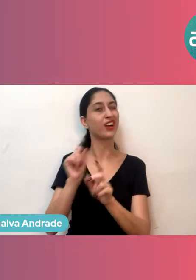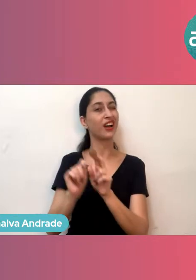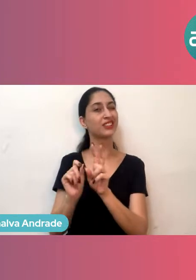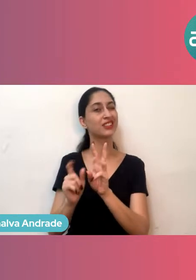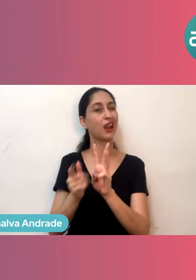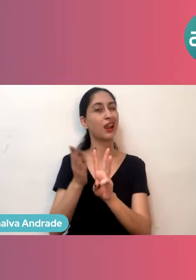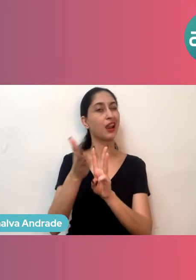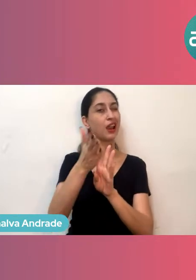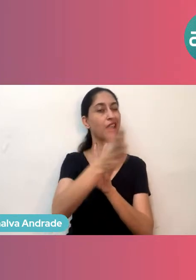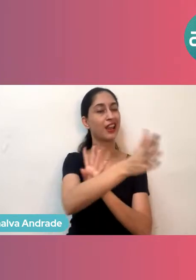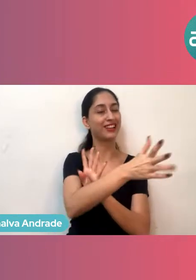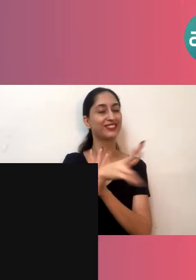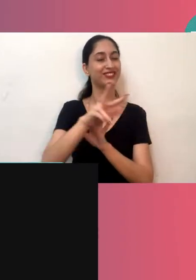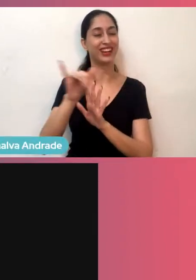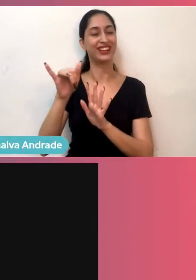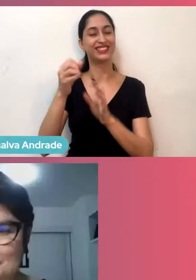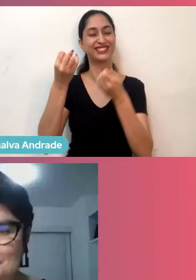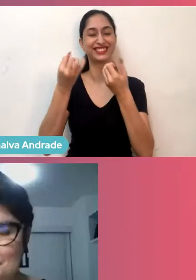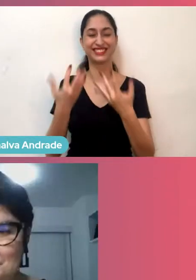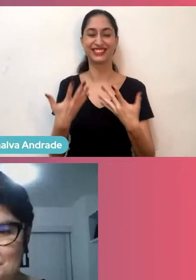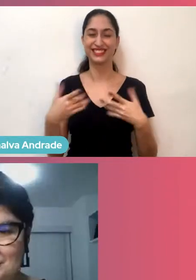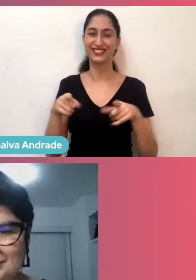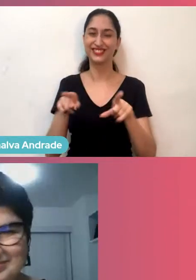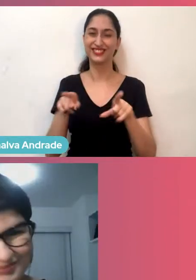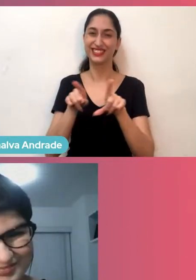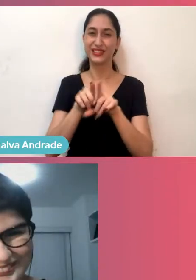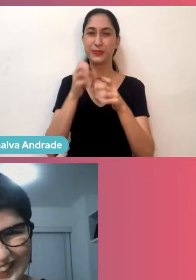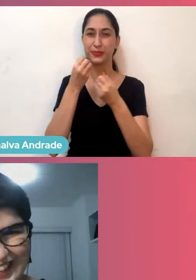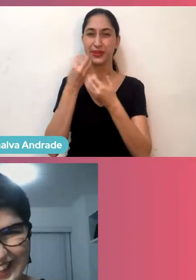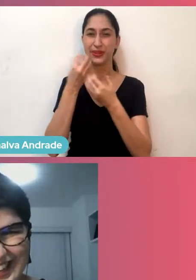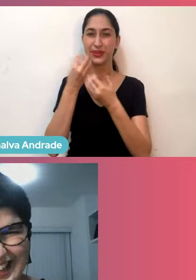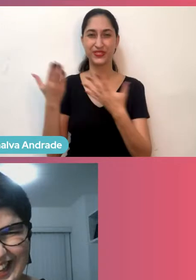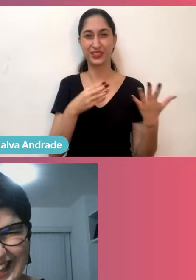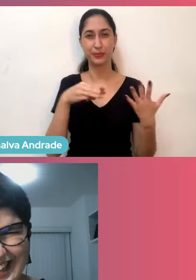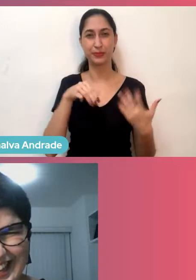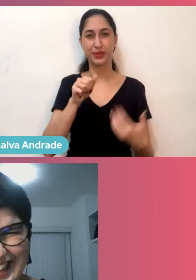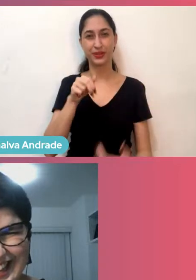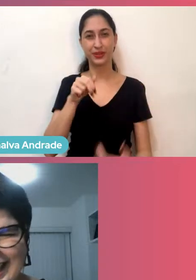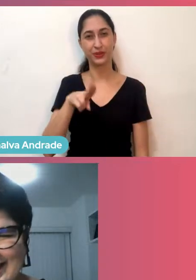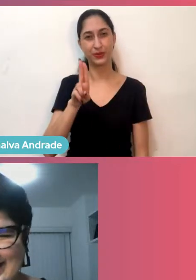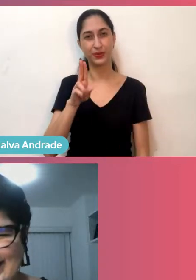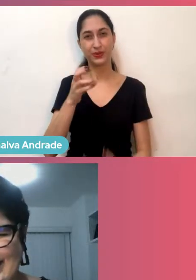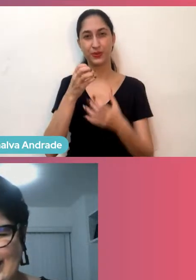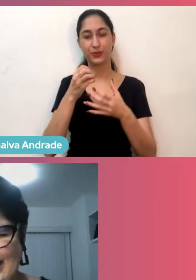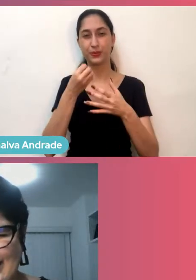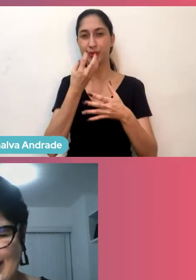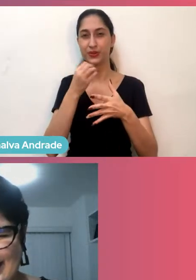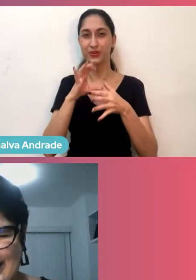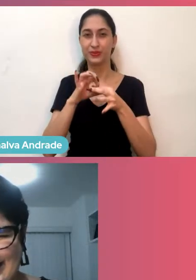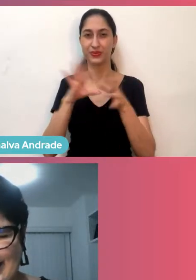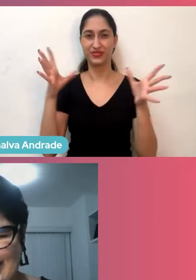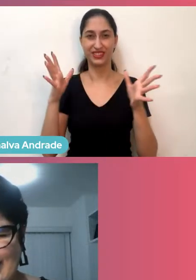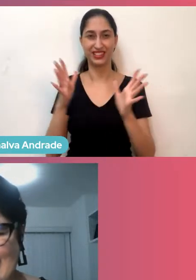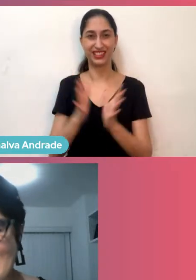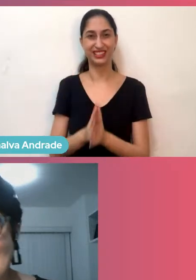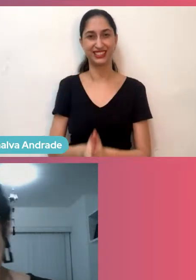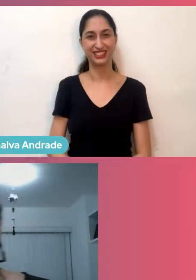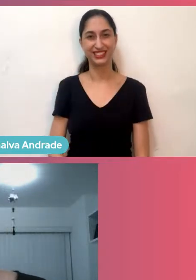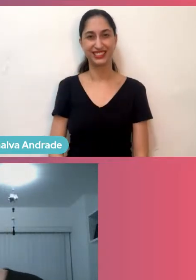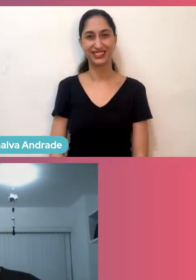apresentar e vai apresentar o painel também, então bem-vinda aqui, Manu, o palco é seu, fique à vontade para chamar seus convidados também.